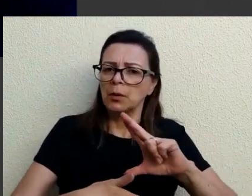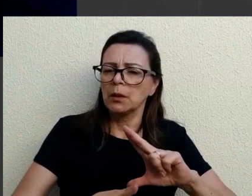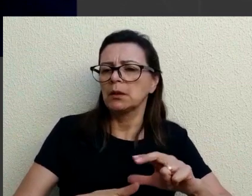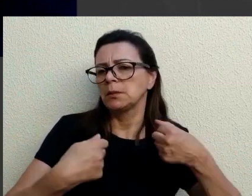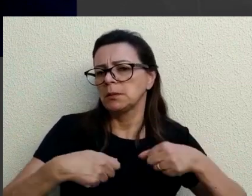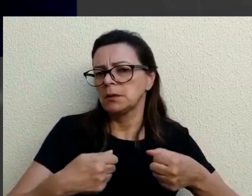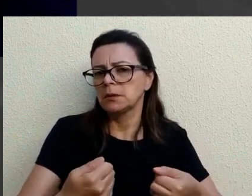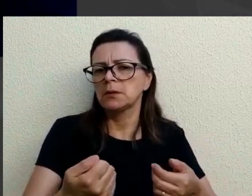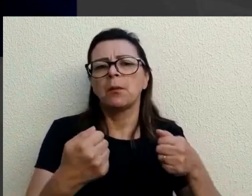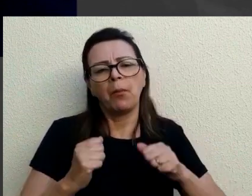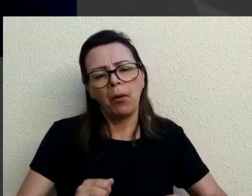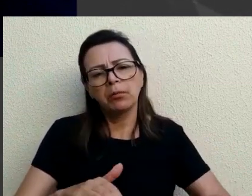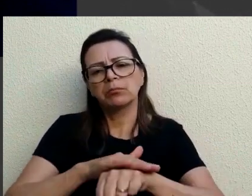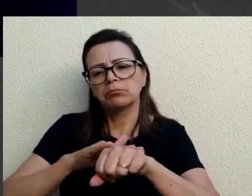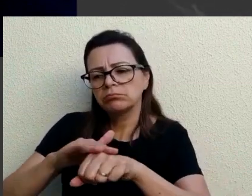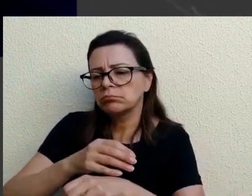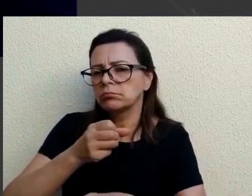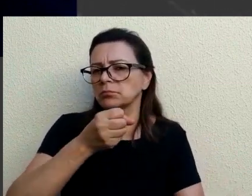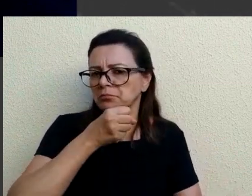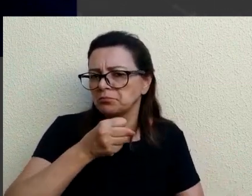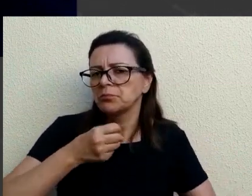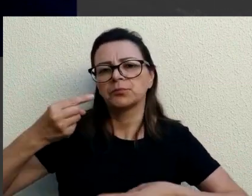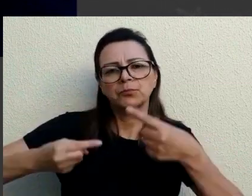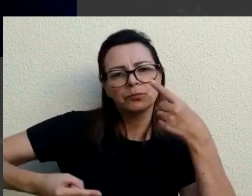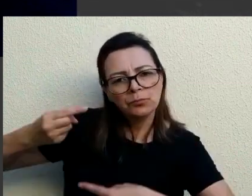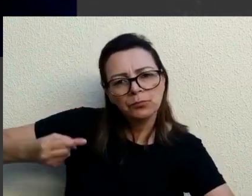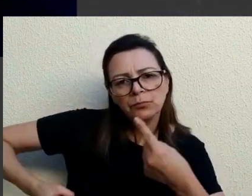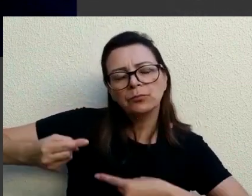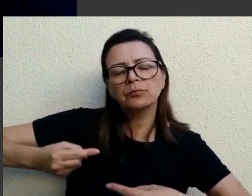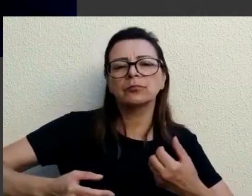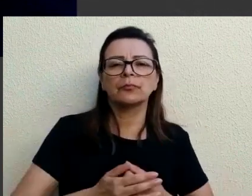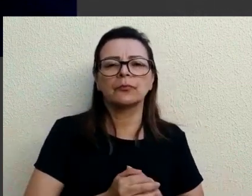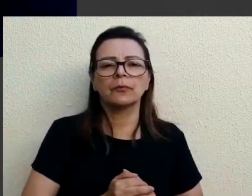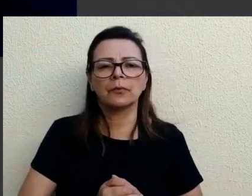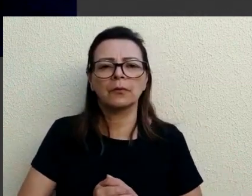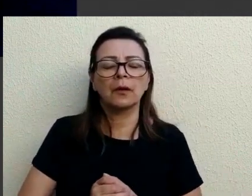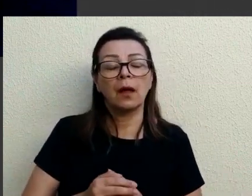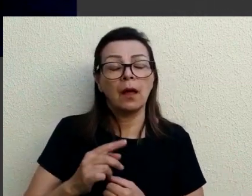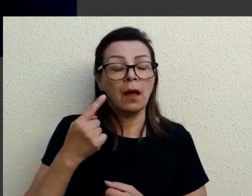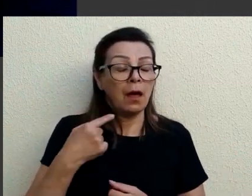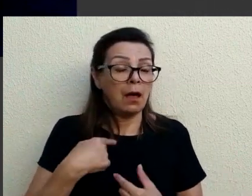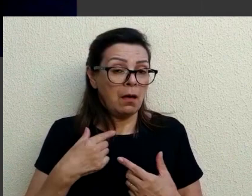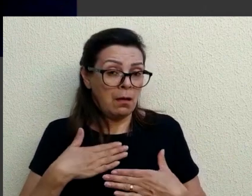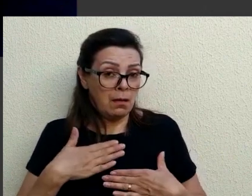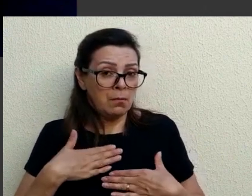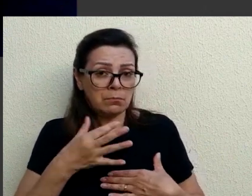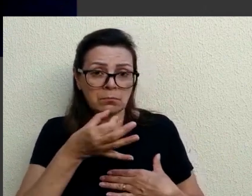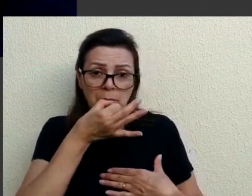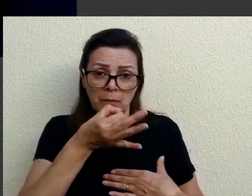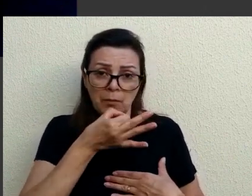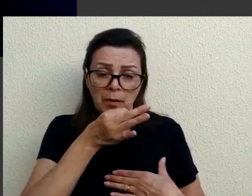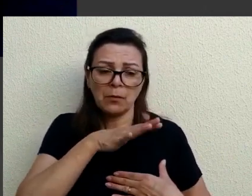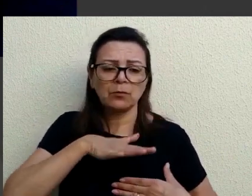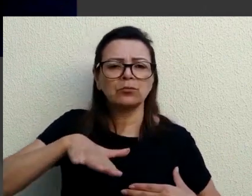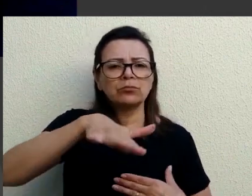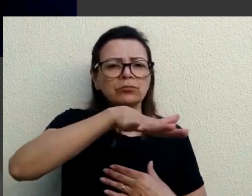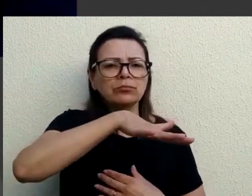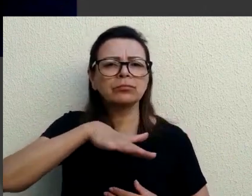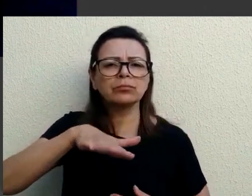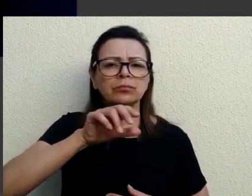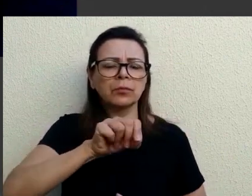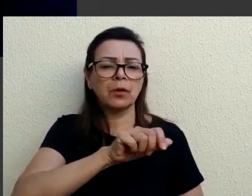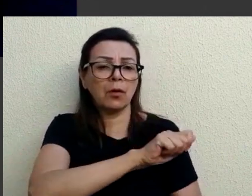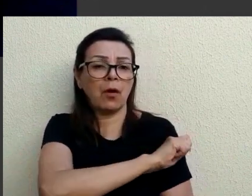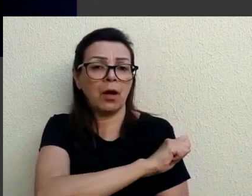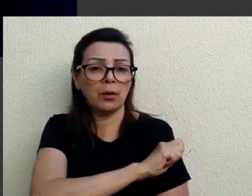precisar a gente pode conversar, discutir o que for preciso e eu vejo que no